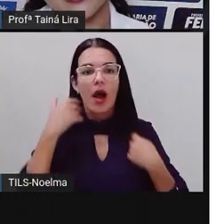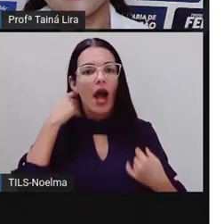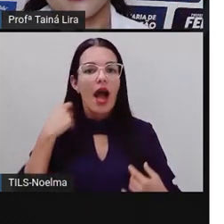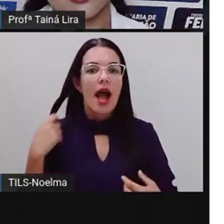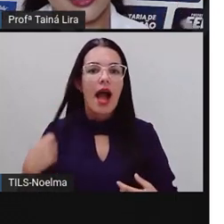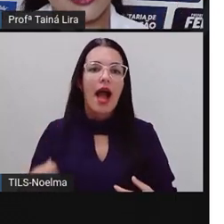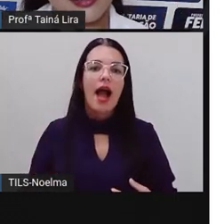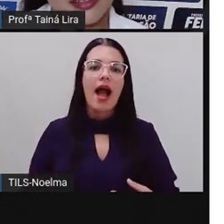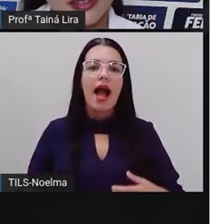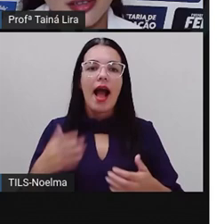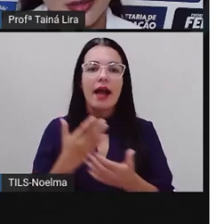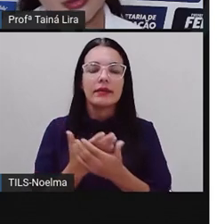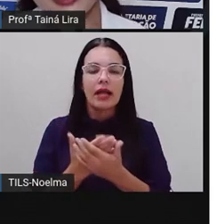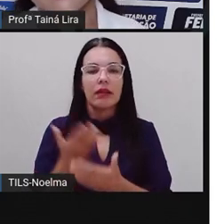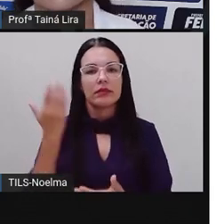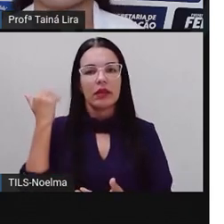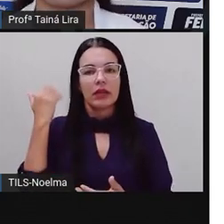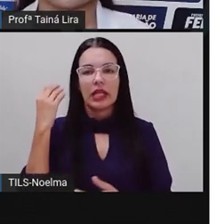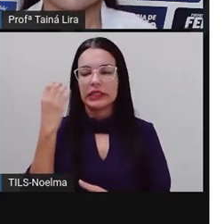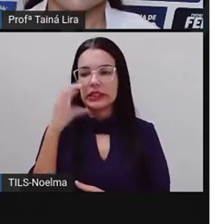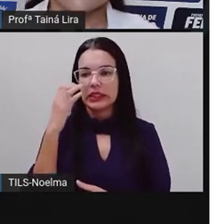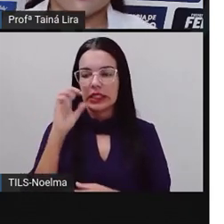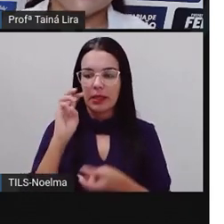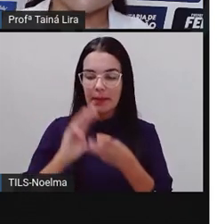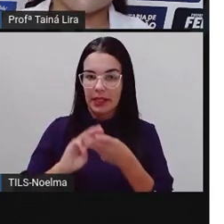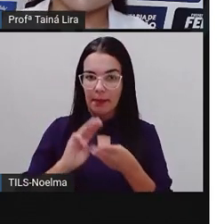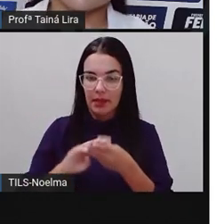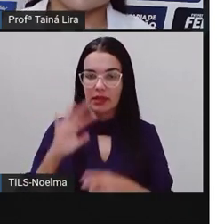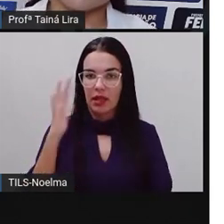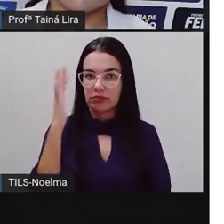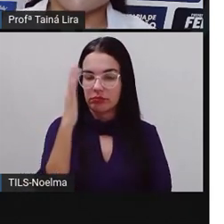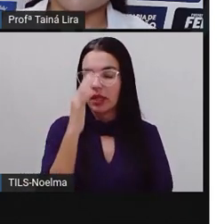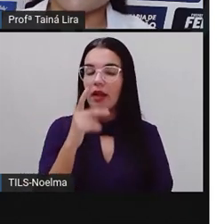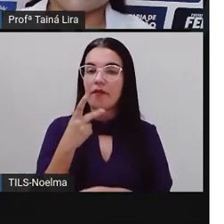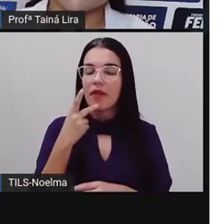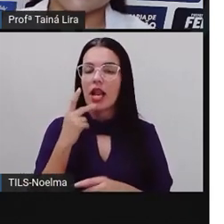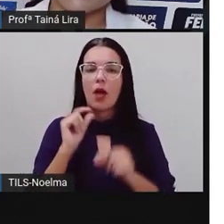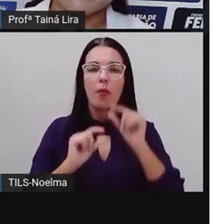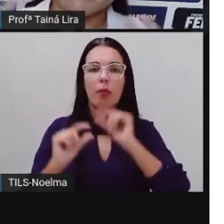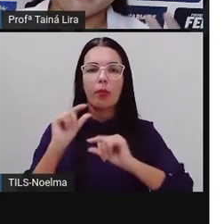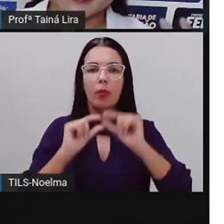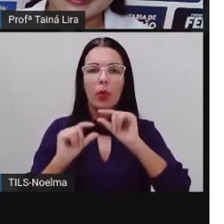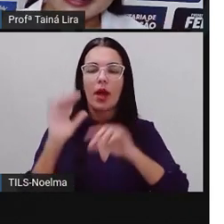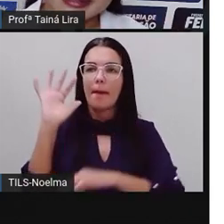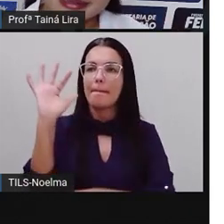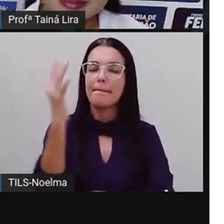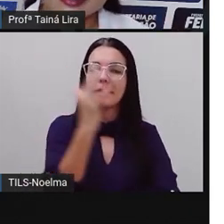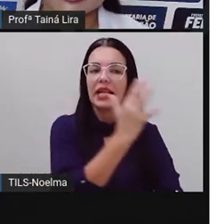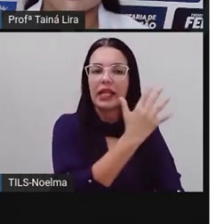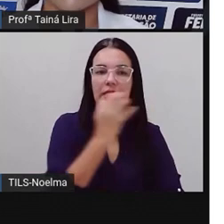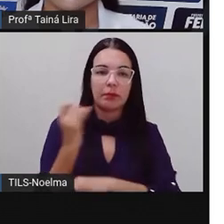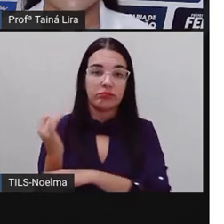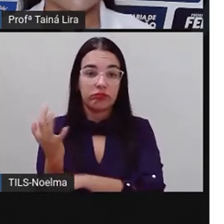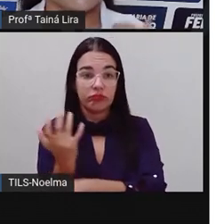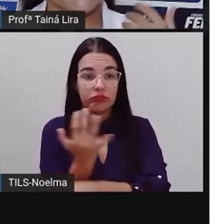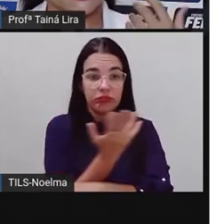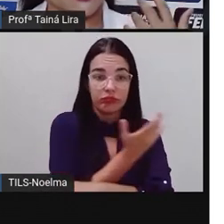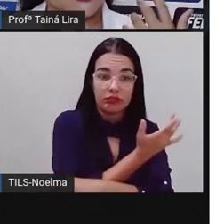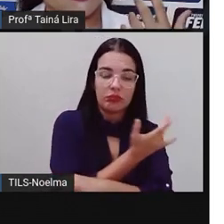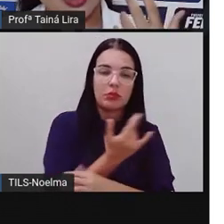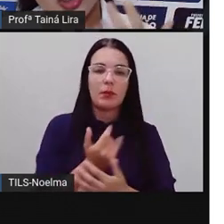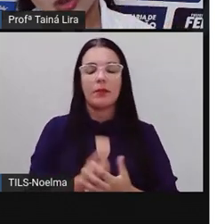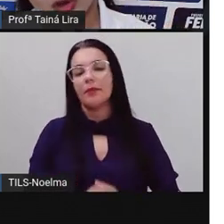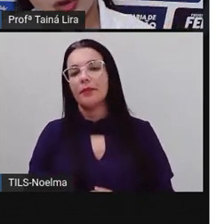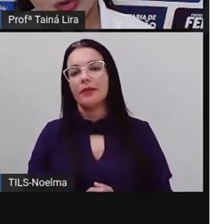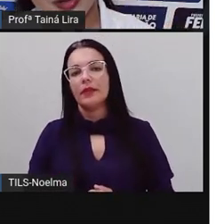de matemática e ciências da natureza, nós começamos a falar um pouquinho sobre plantas. Então, a Proja